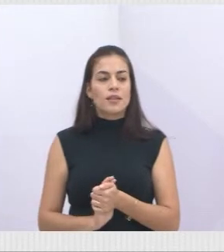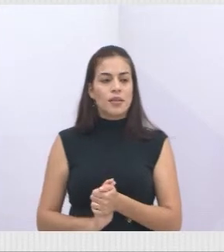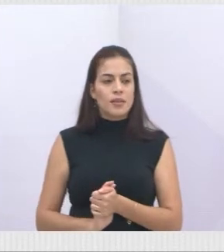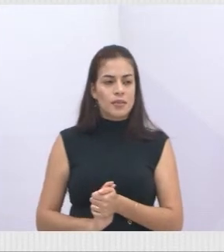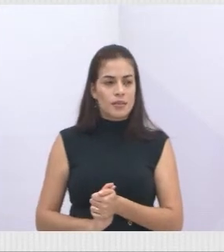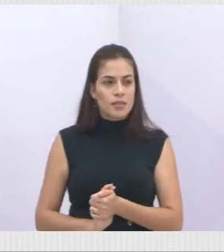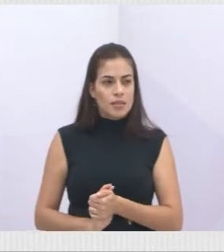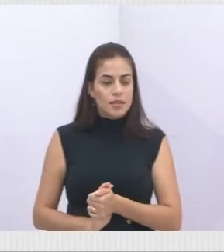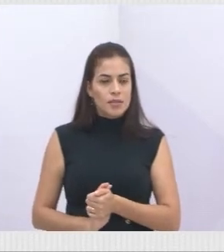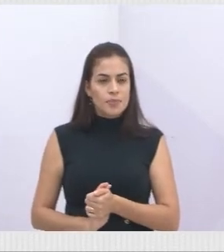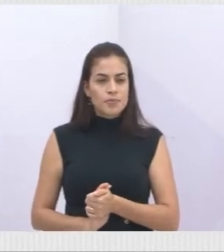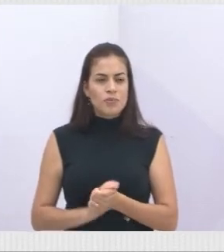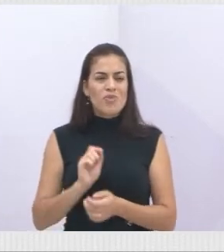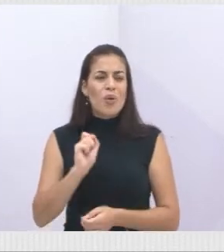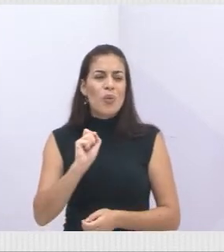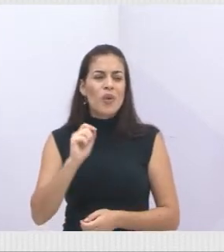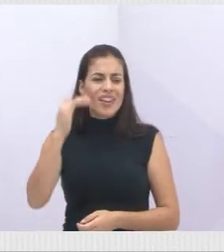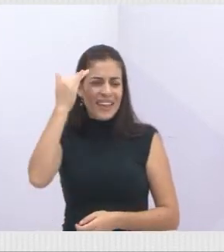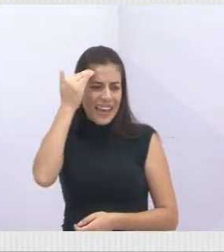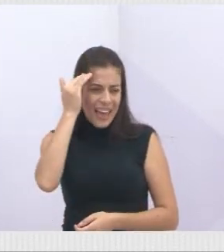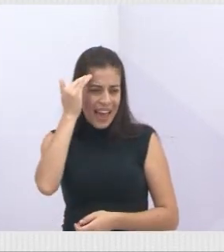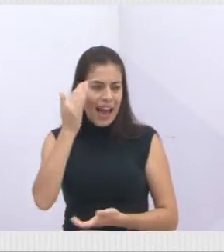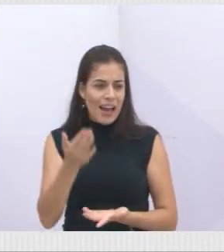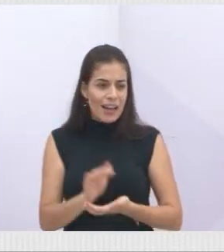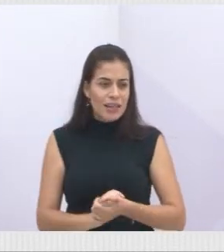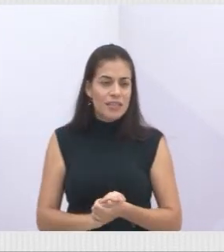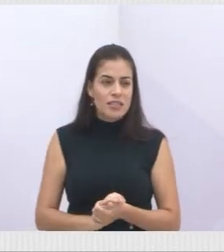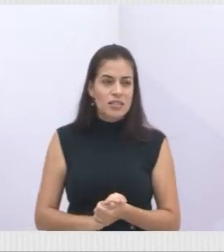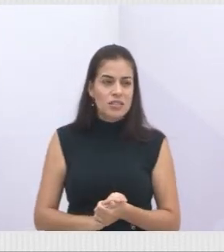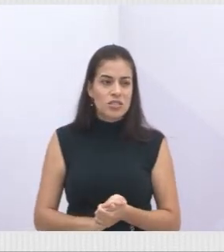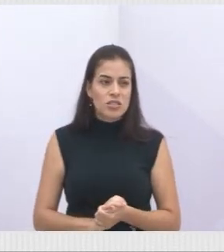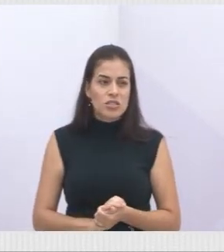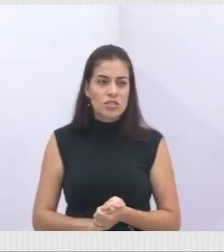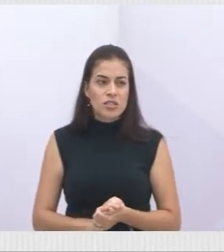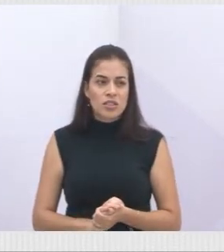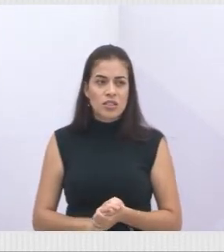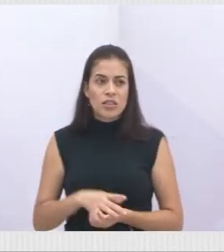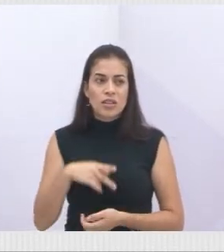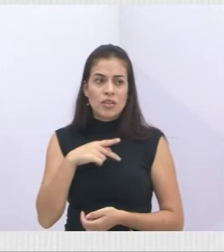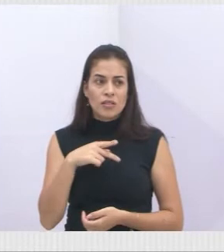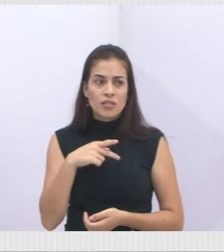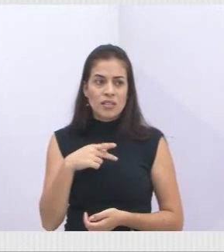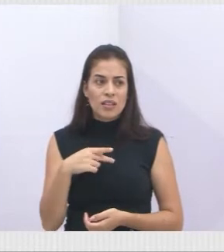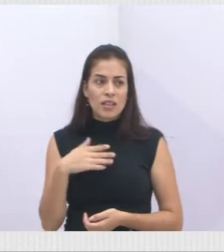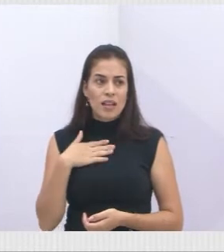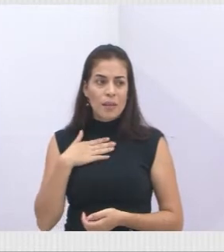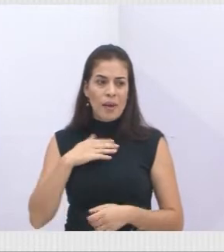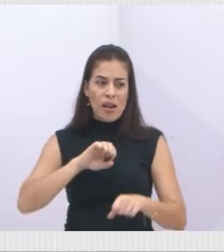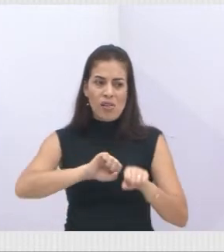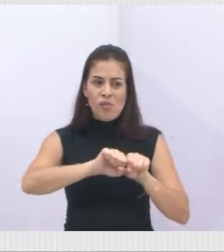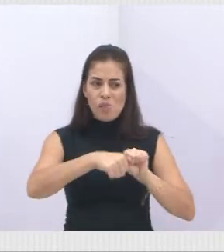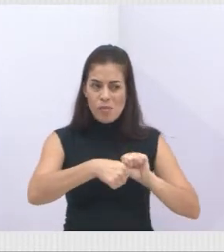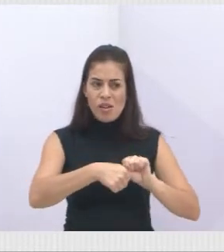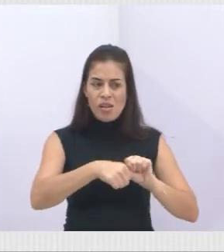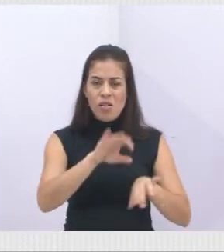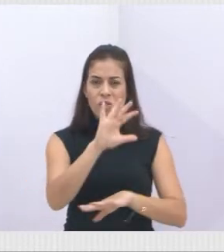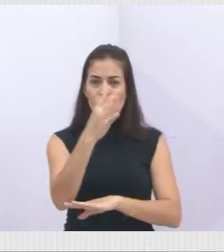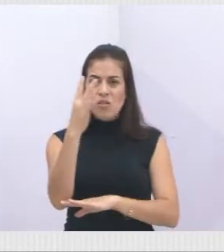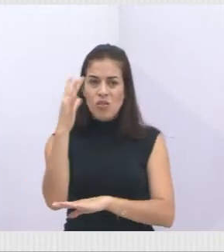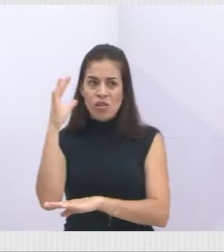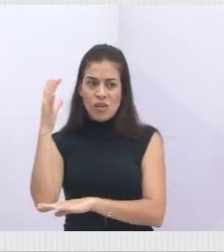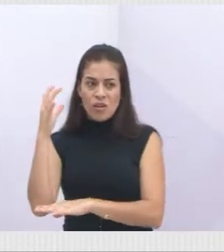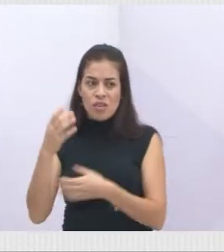O que a gente entende, né? Em termos assim, eu vou falar aqui da minha formação florestal, que eu sou engenheira